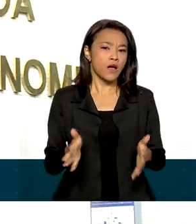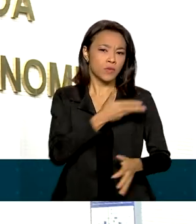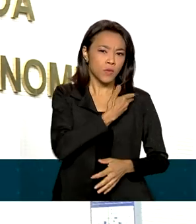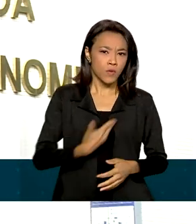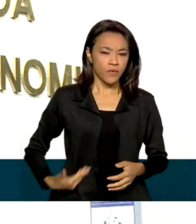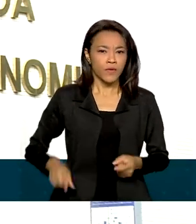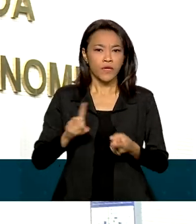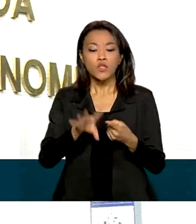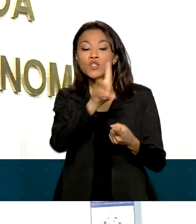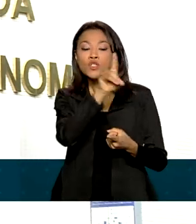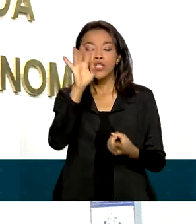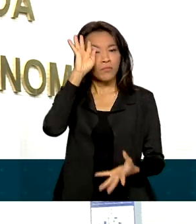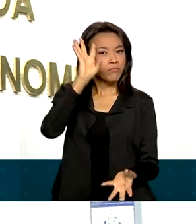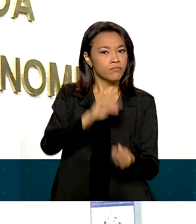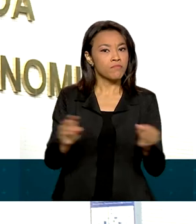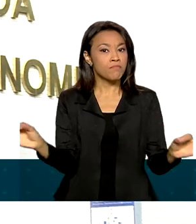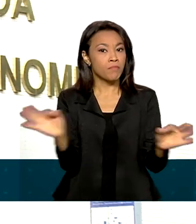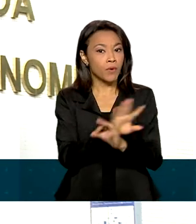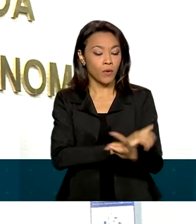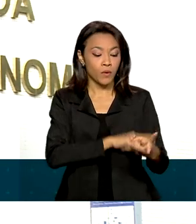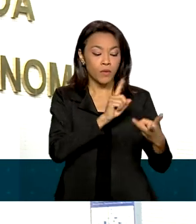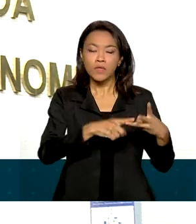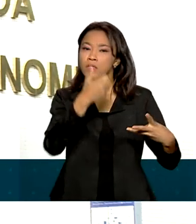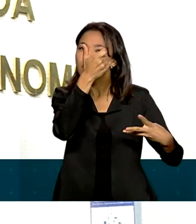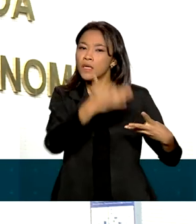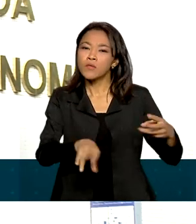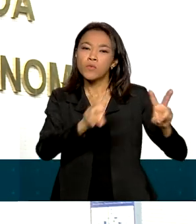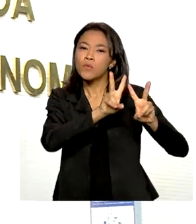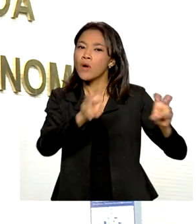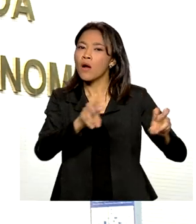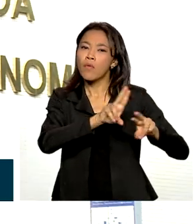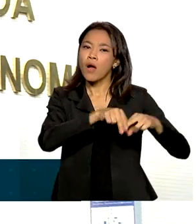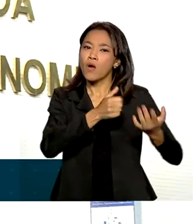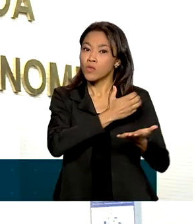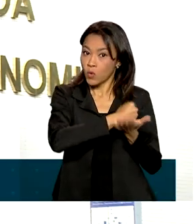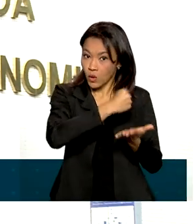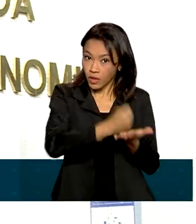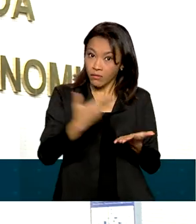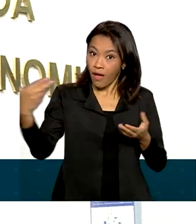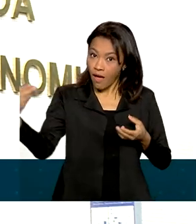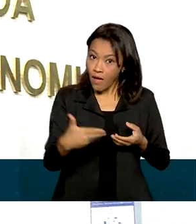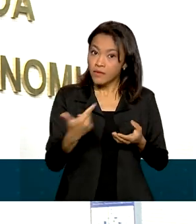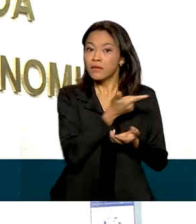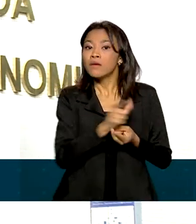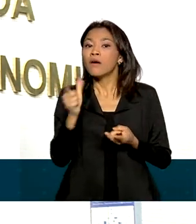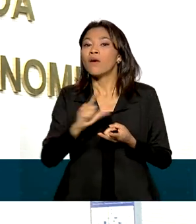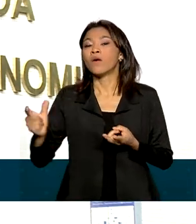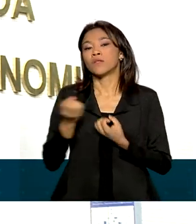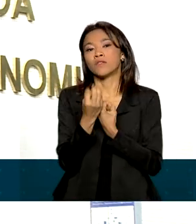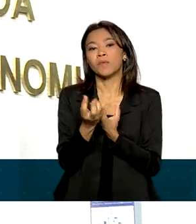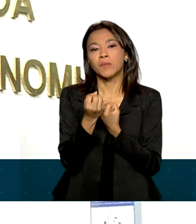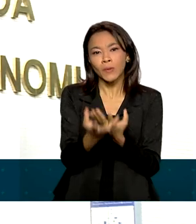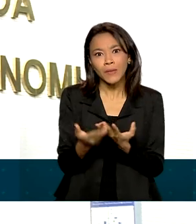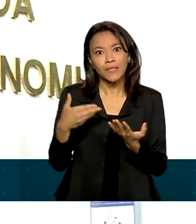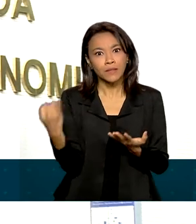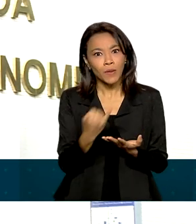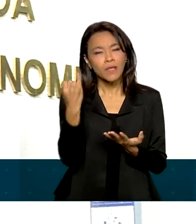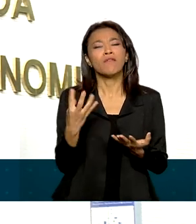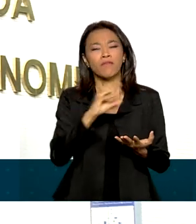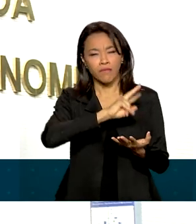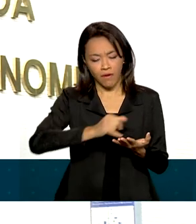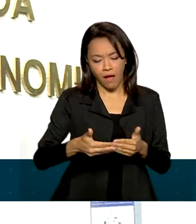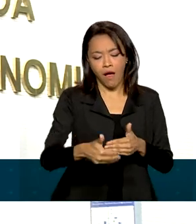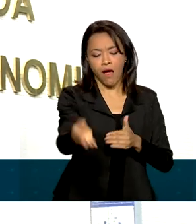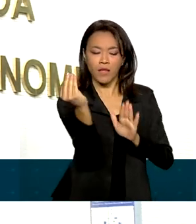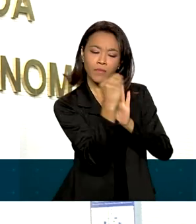possível data para conclusão e justificativa do contrato. Essas e outras informações essenciais devem estar detalhadas no